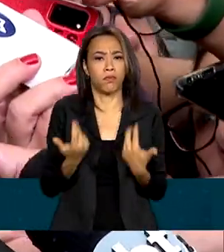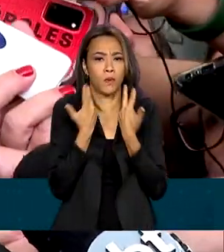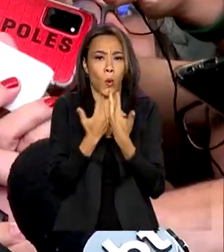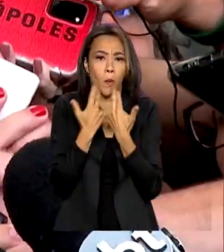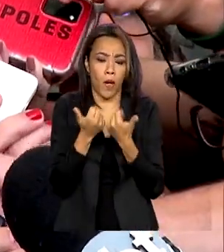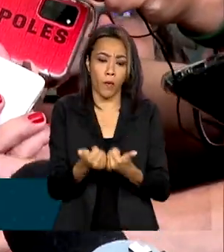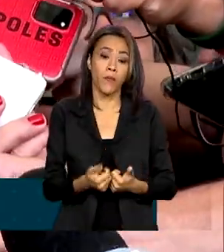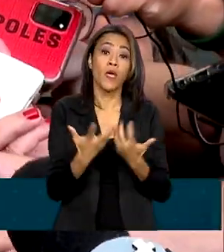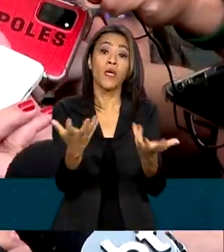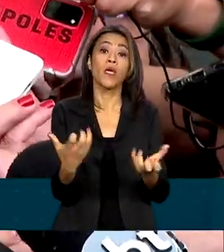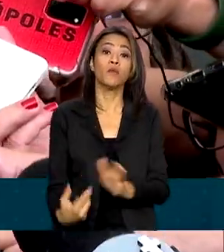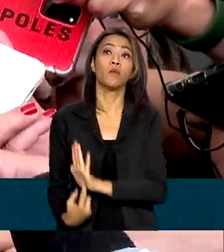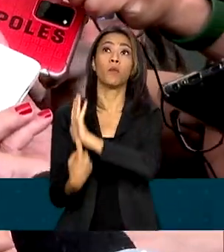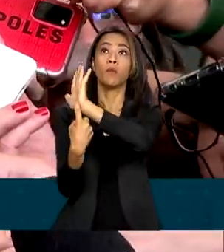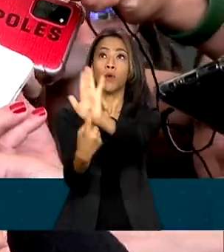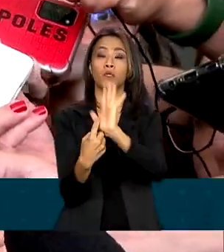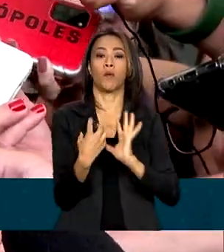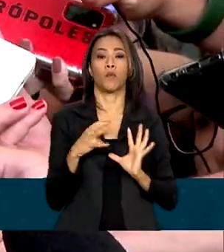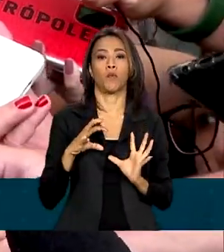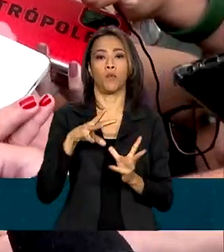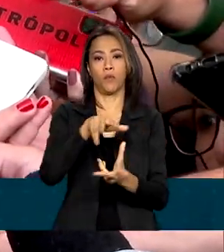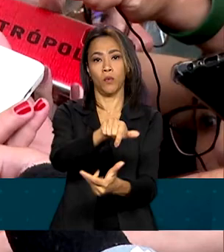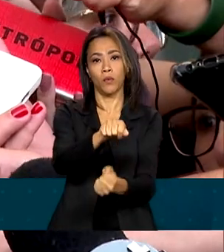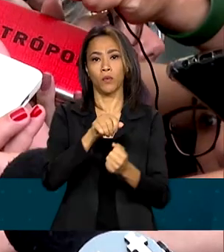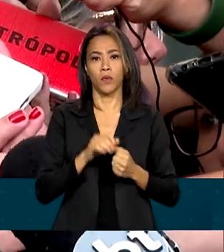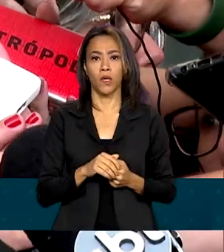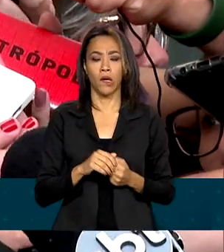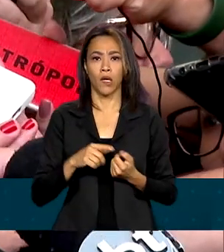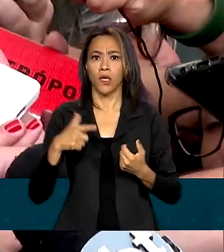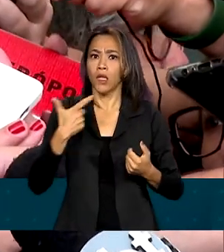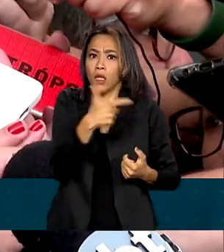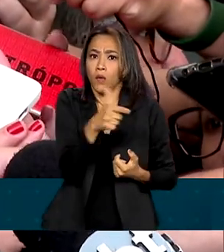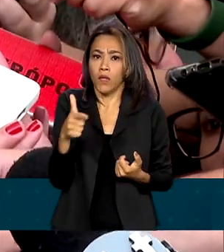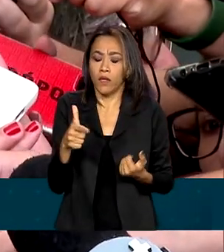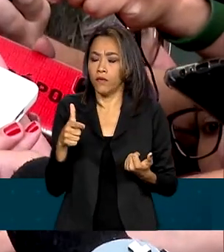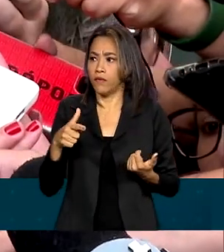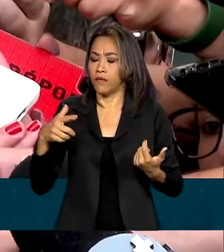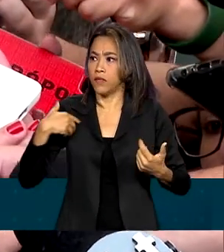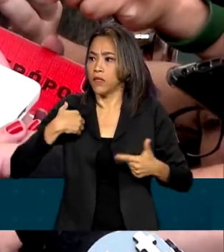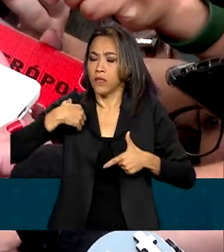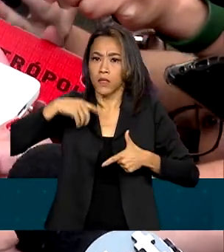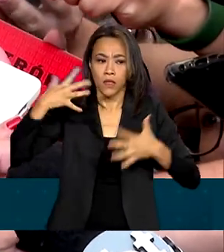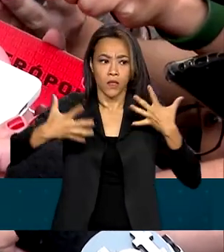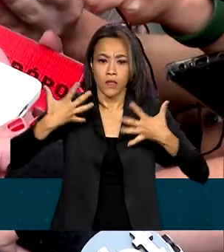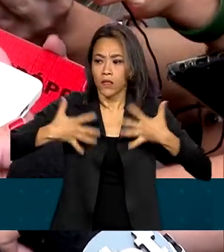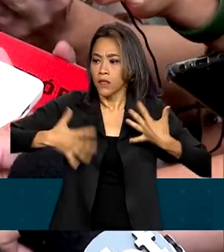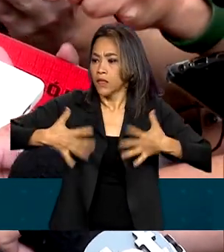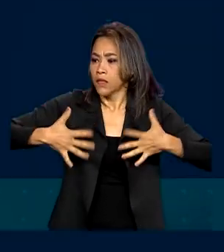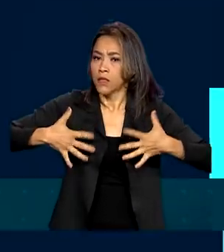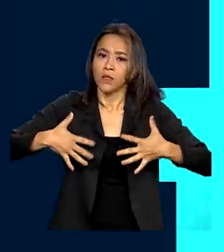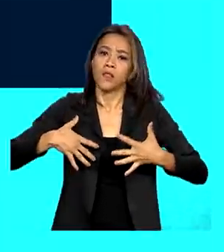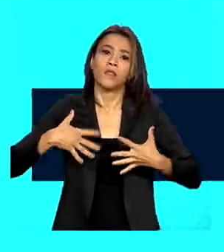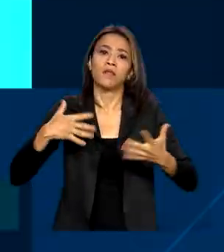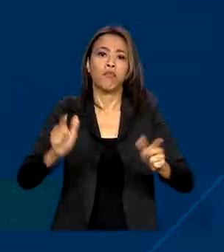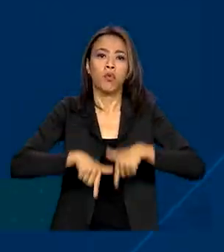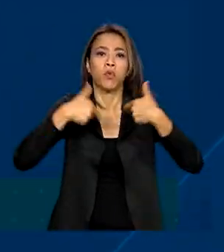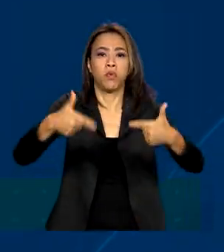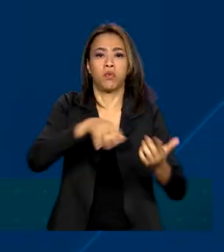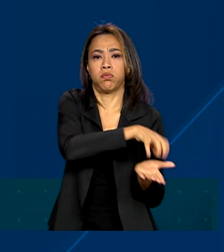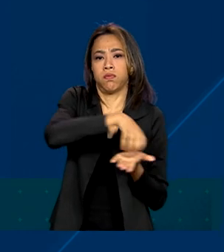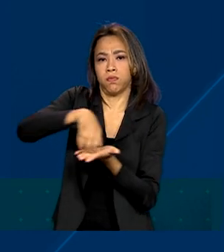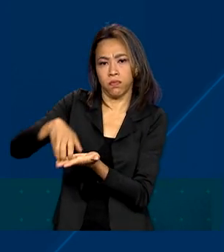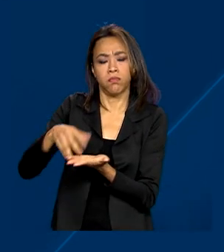mundo inteiro saiba que não há nenhum abalo no funcionamento normal das instituições. Em nota